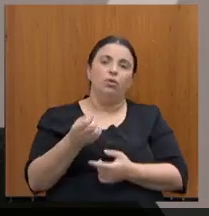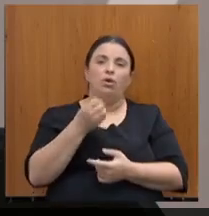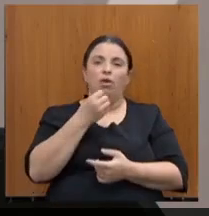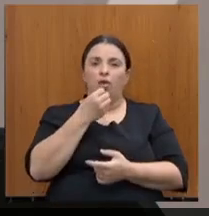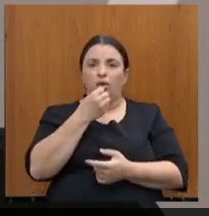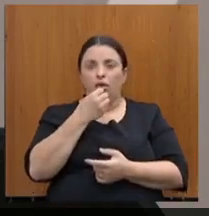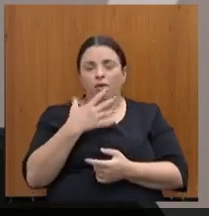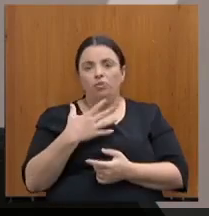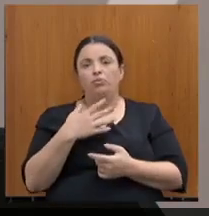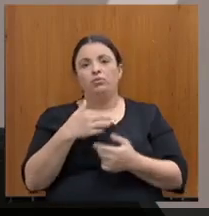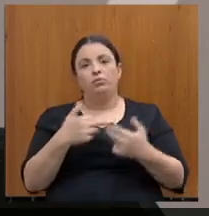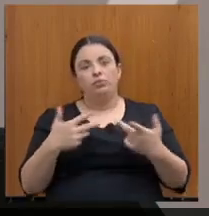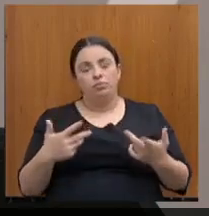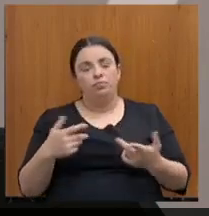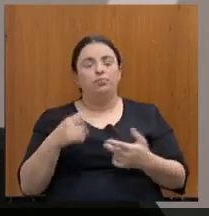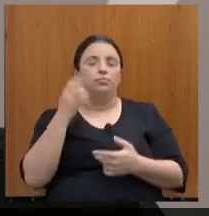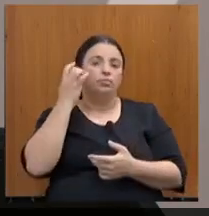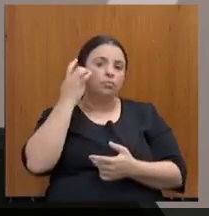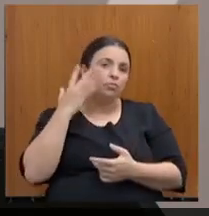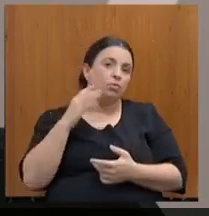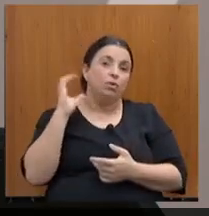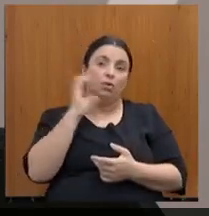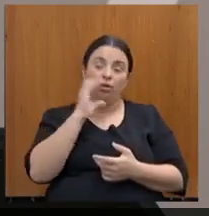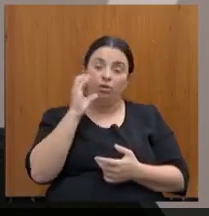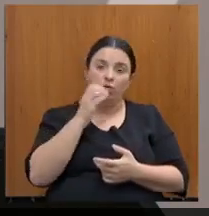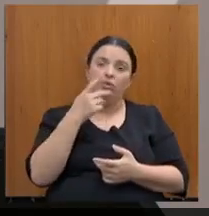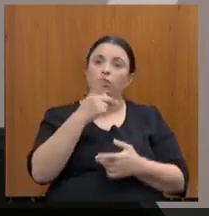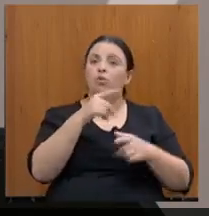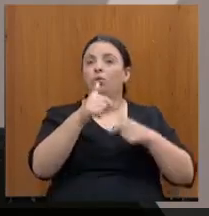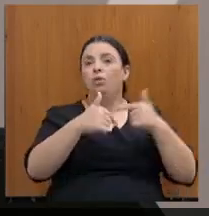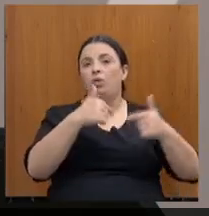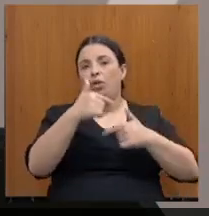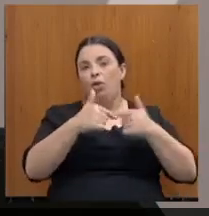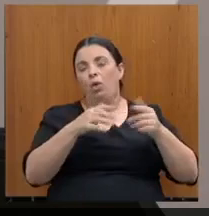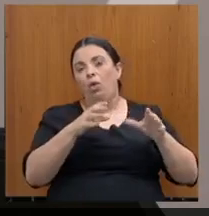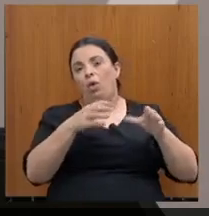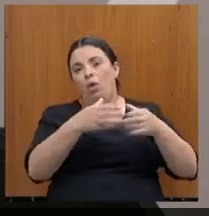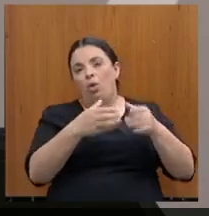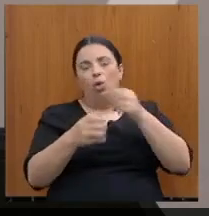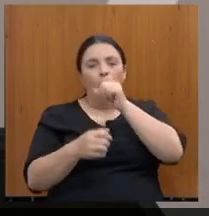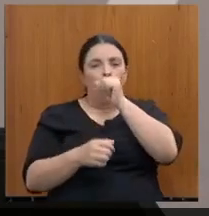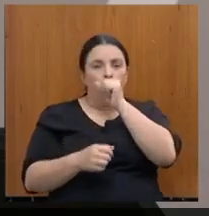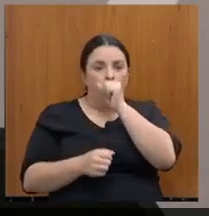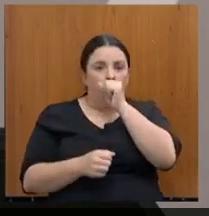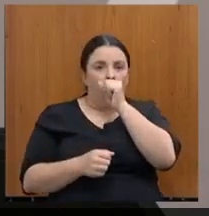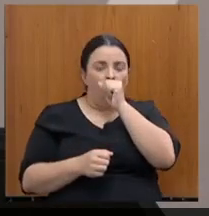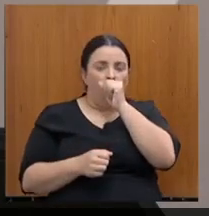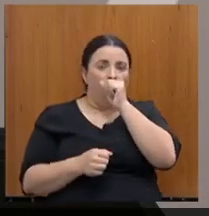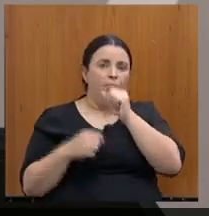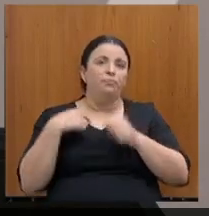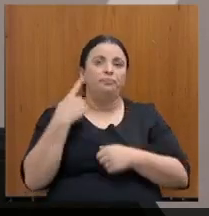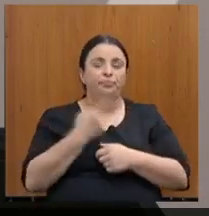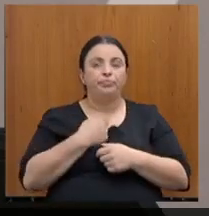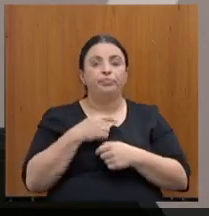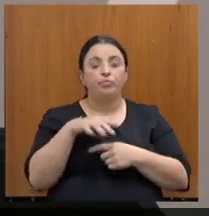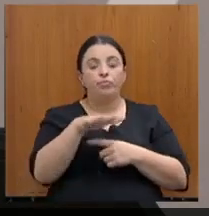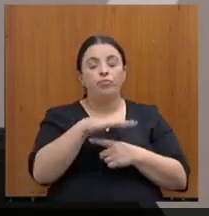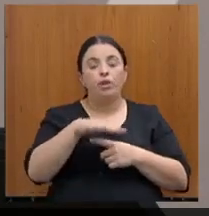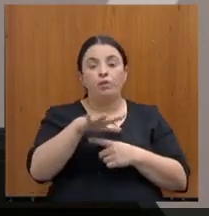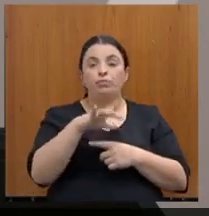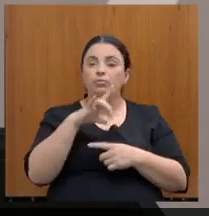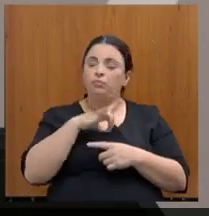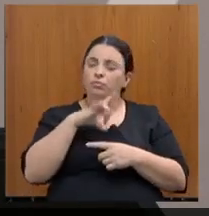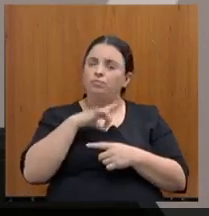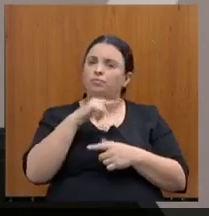a facilidade e a rapidez com que a equipe vem trabalhando para que a nossa região possa ter esse trabalho